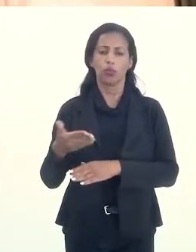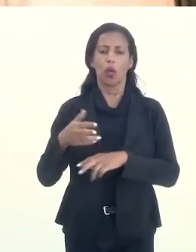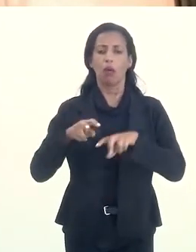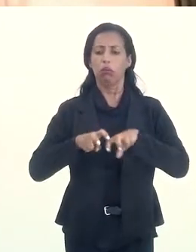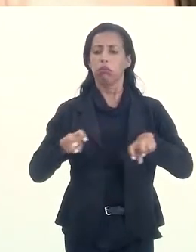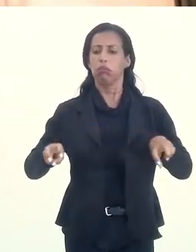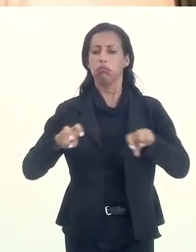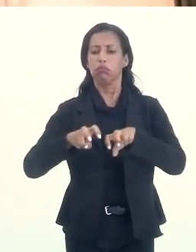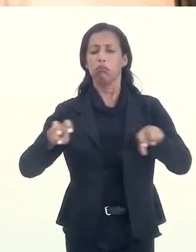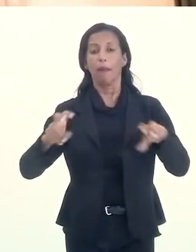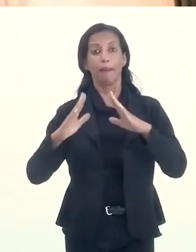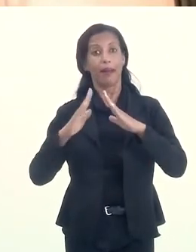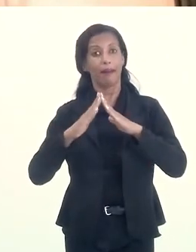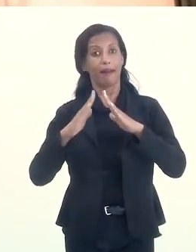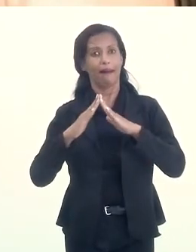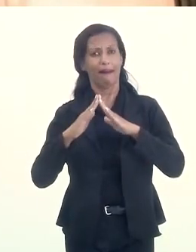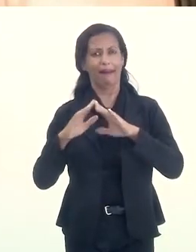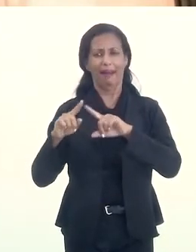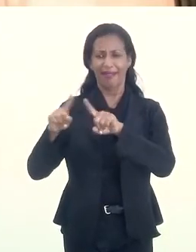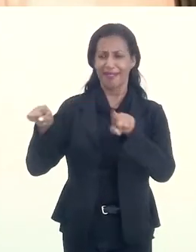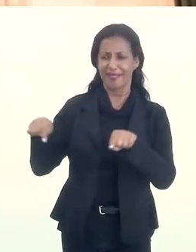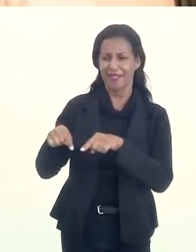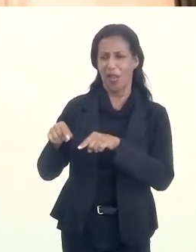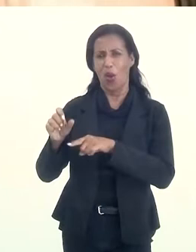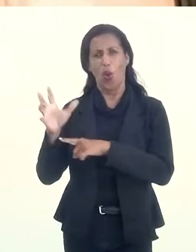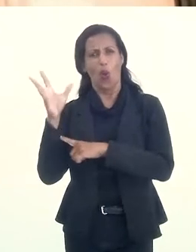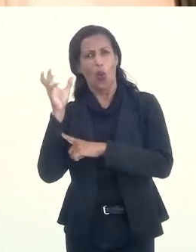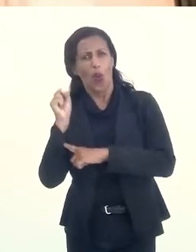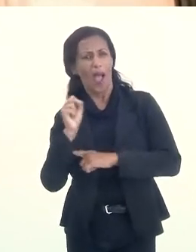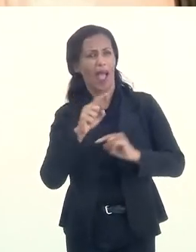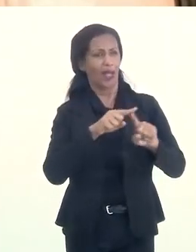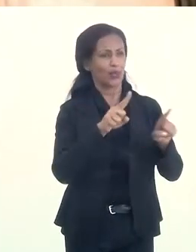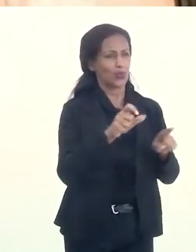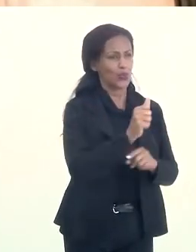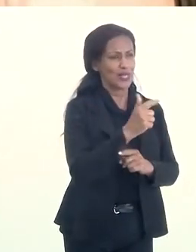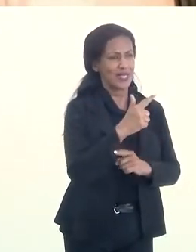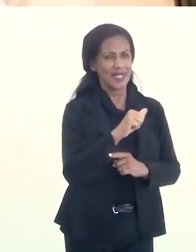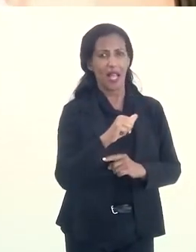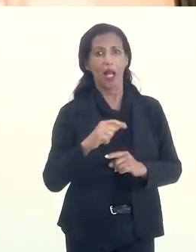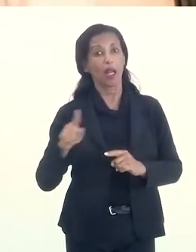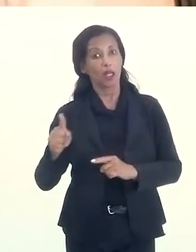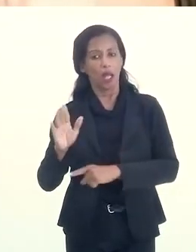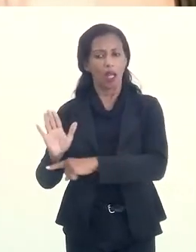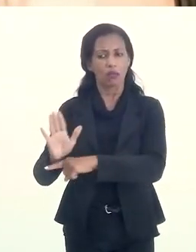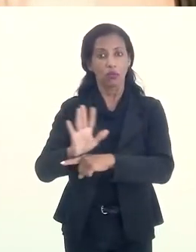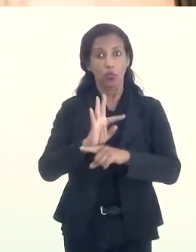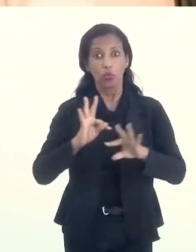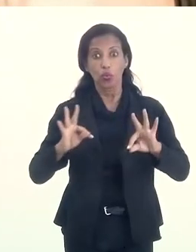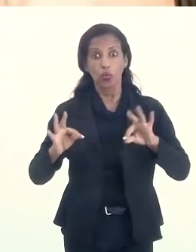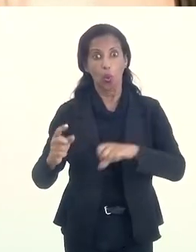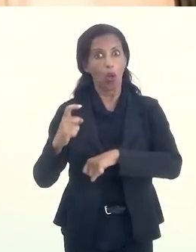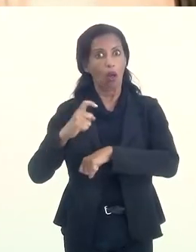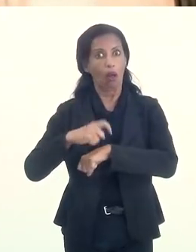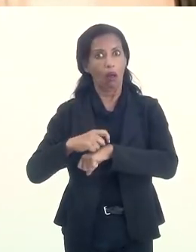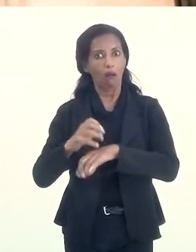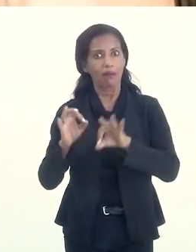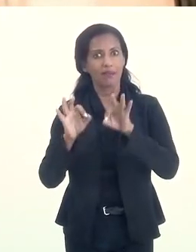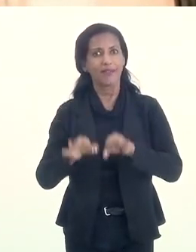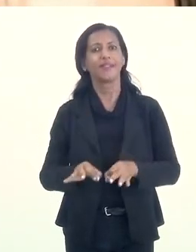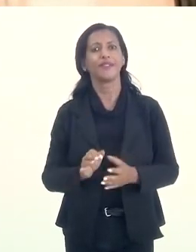espalhávamos pela casa, pelo quarto, pela sala. Ela atendia todos de uma vez,